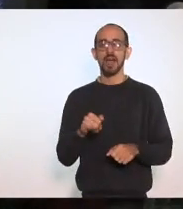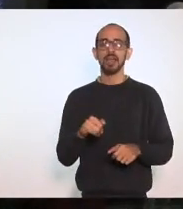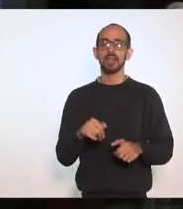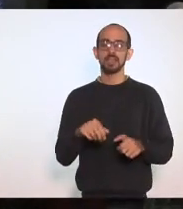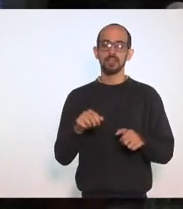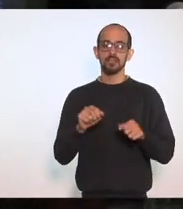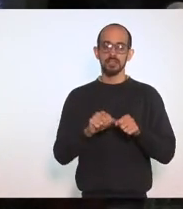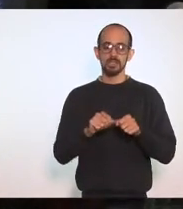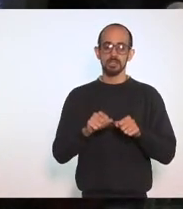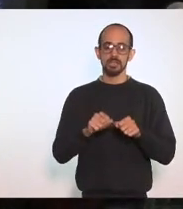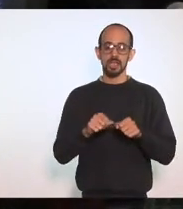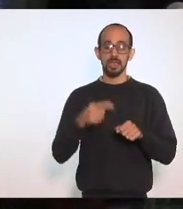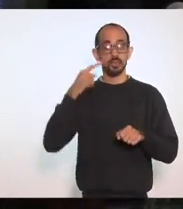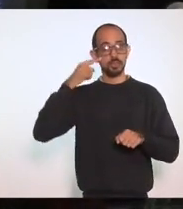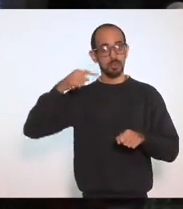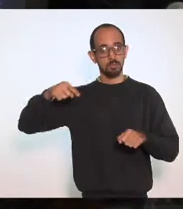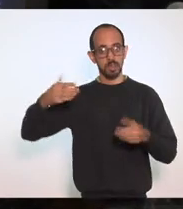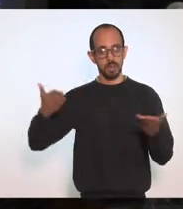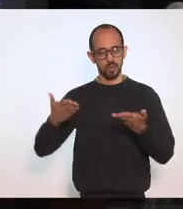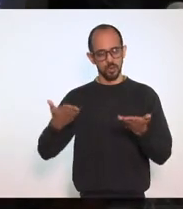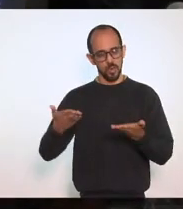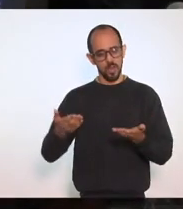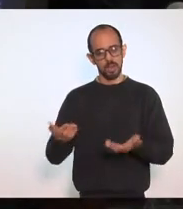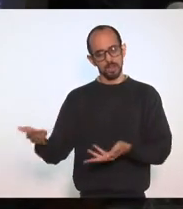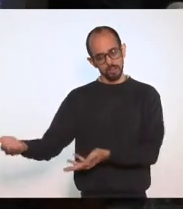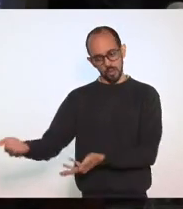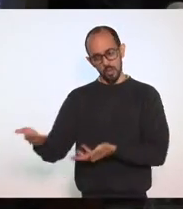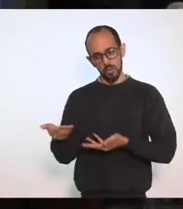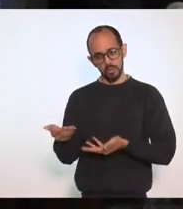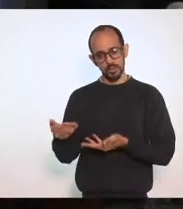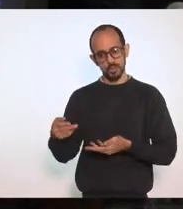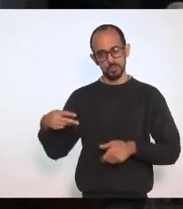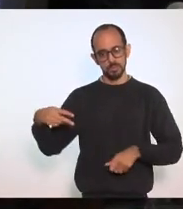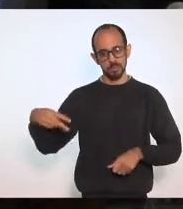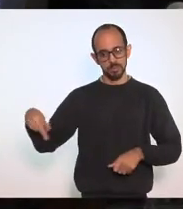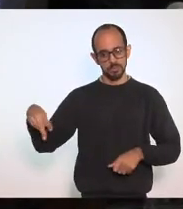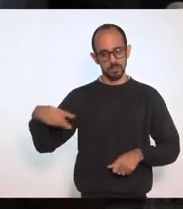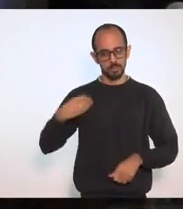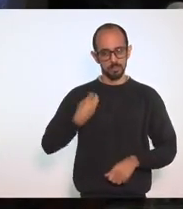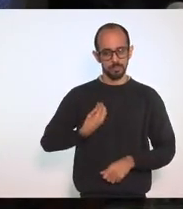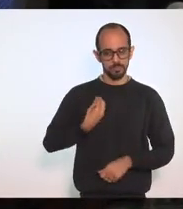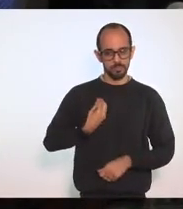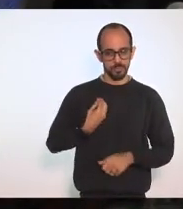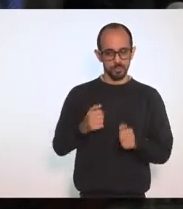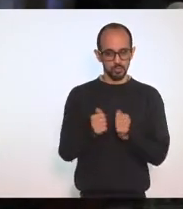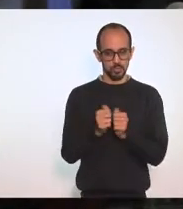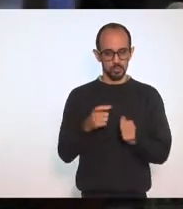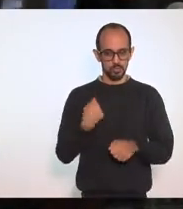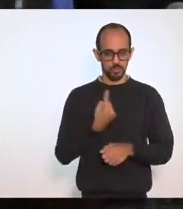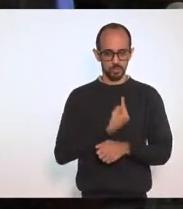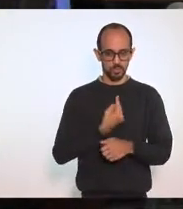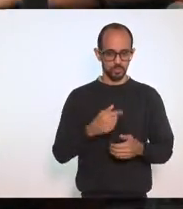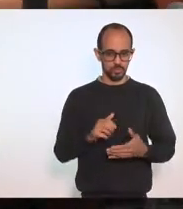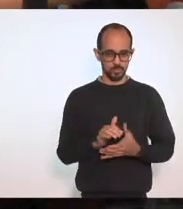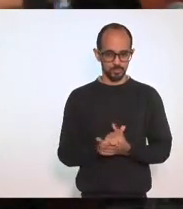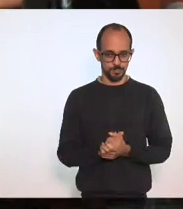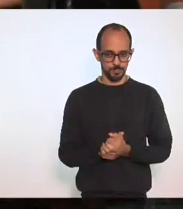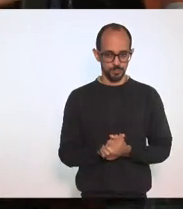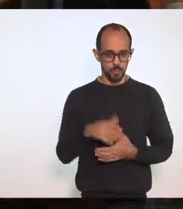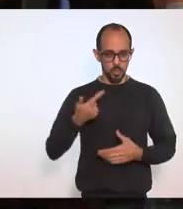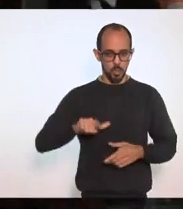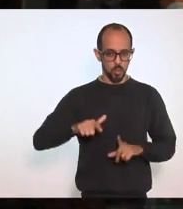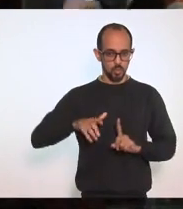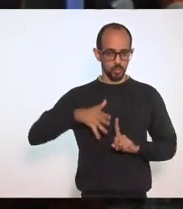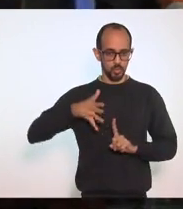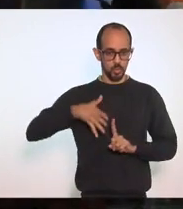deixo O convite Para a Vossa Excelência Estar compondo Conosco Era um prazer Tia Ju O próximo Orador